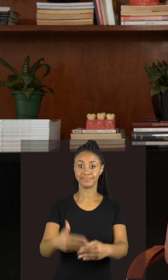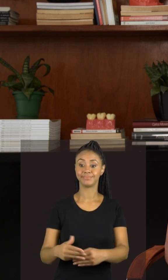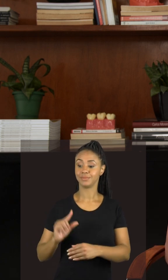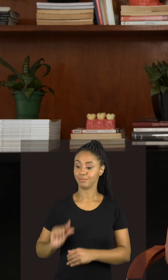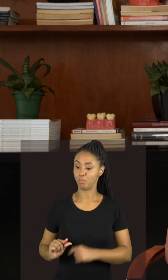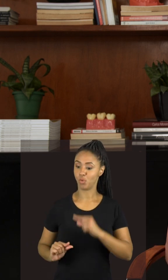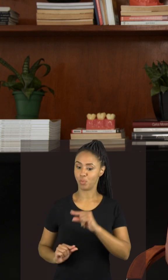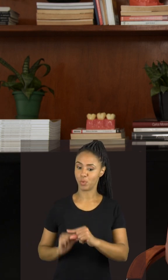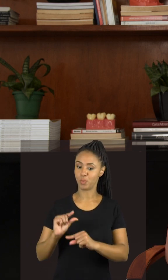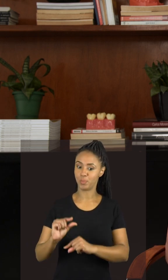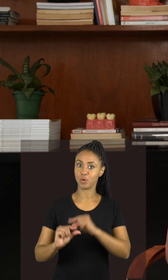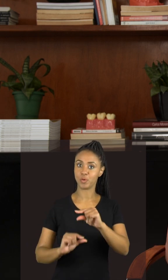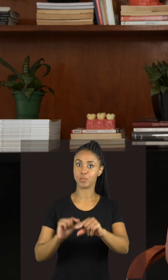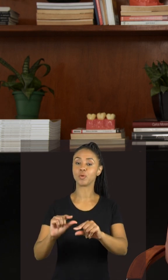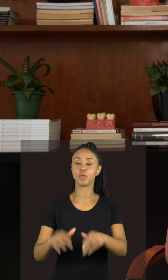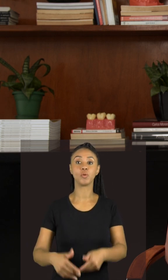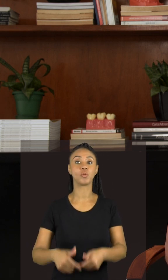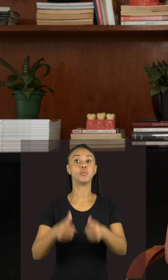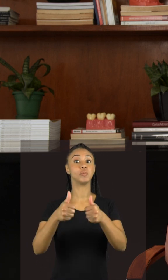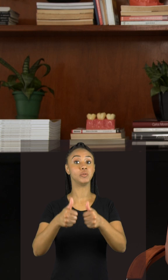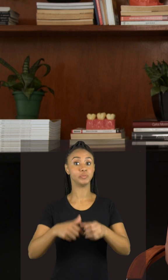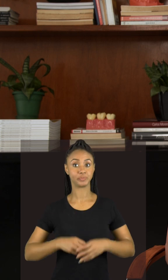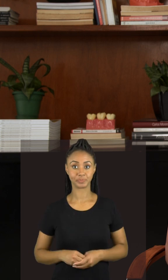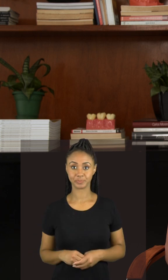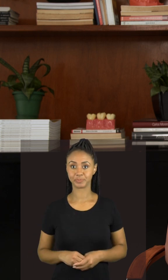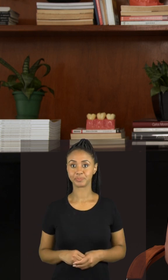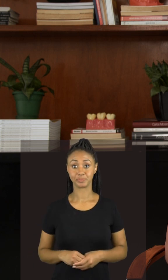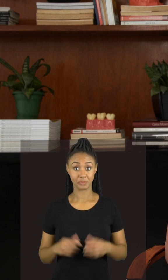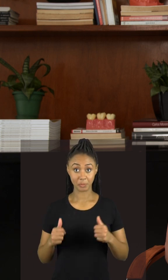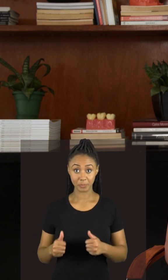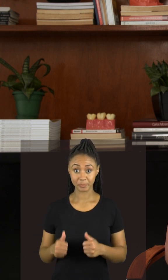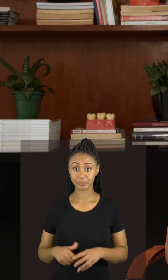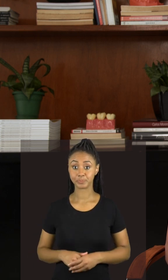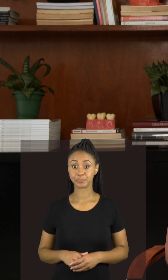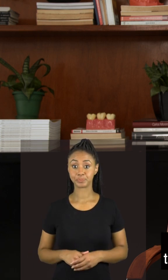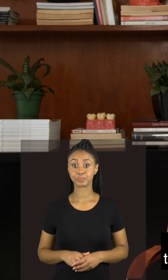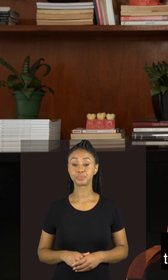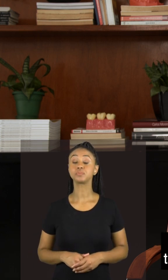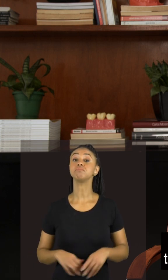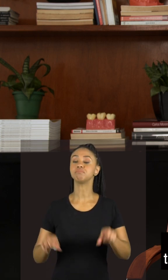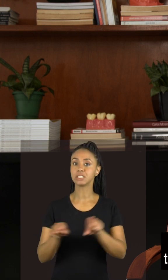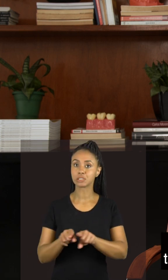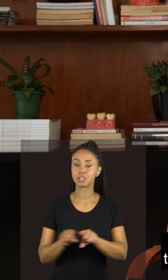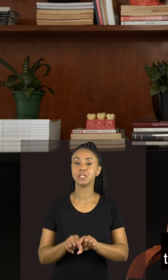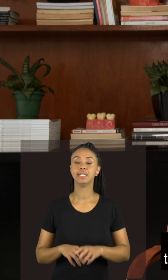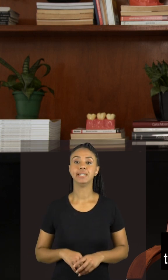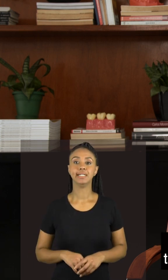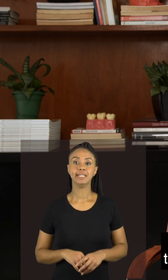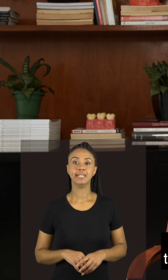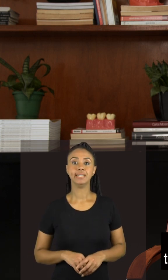somando algumas mudanças de rotina que a gente tem no nosso dia a dia e assim às vezes